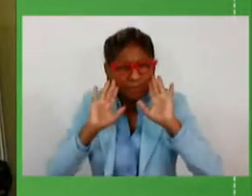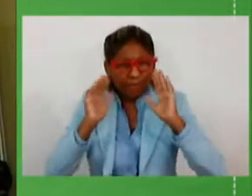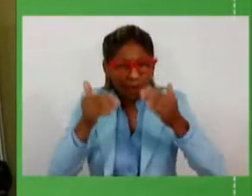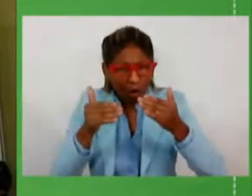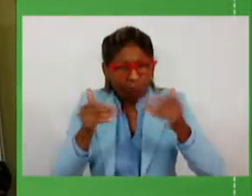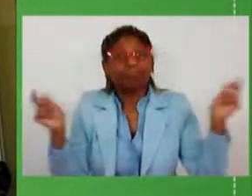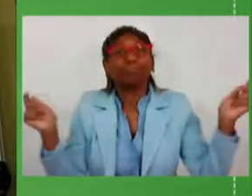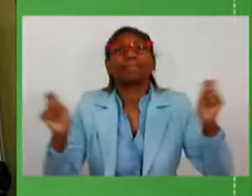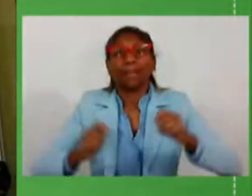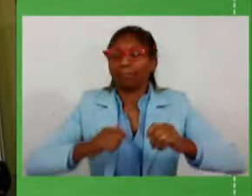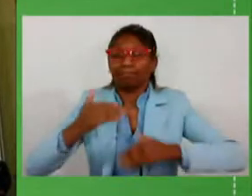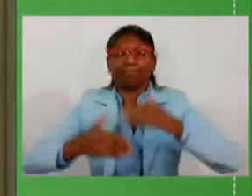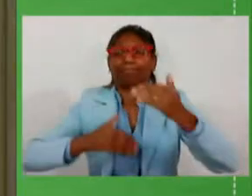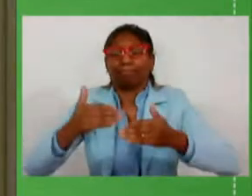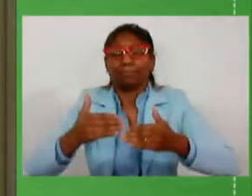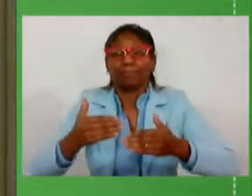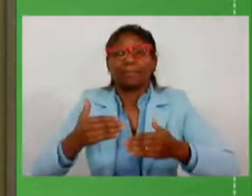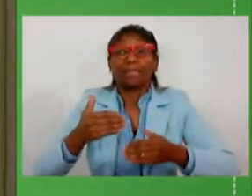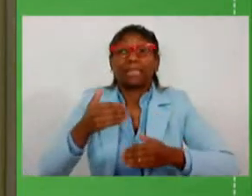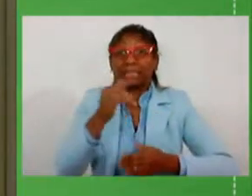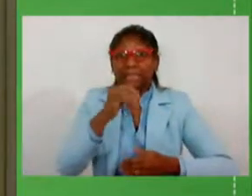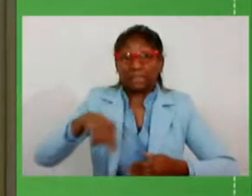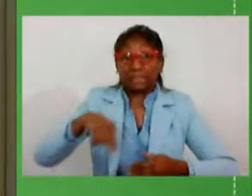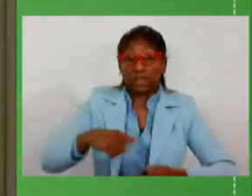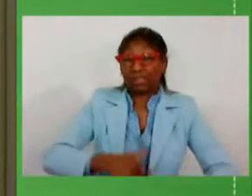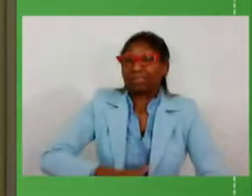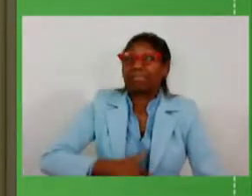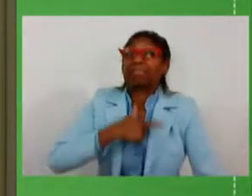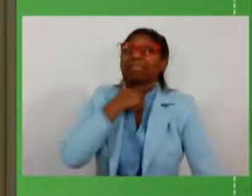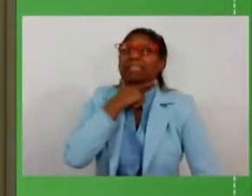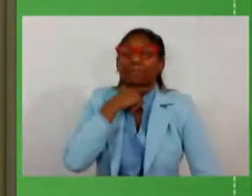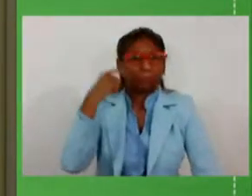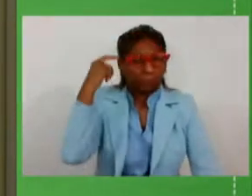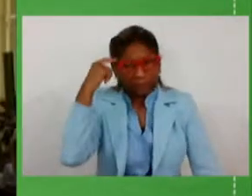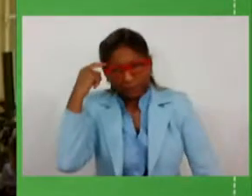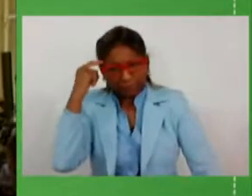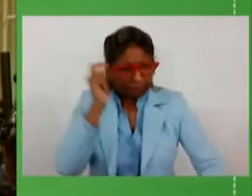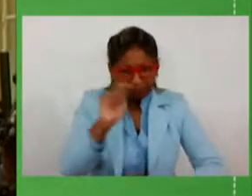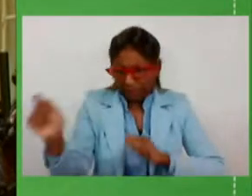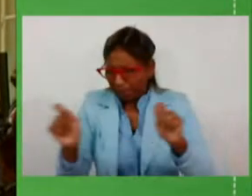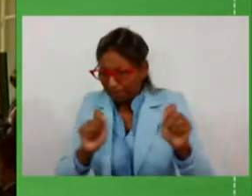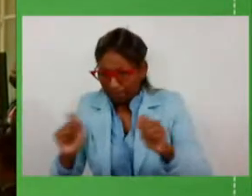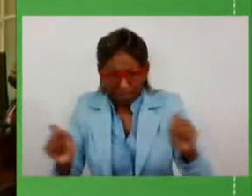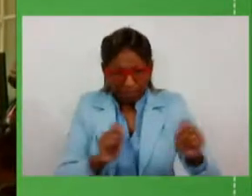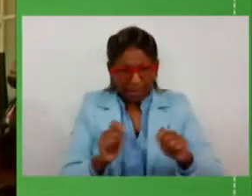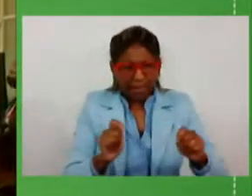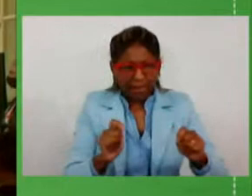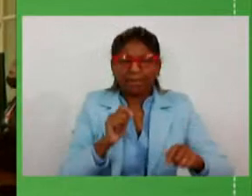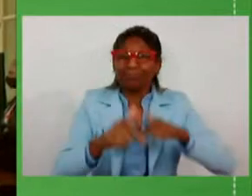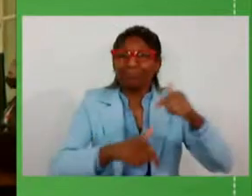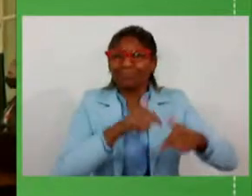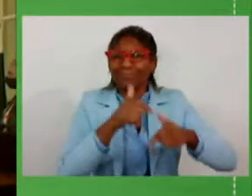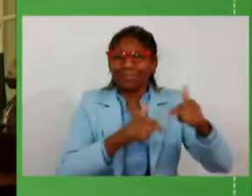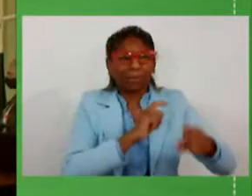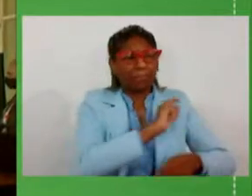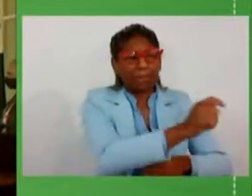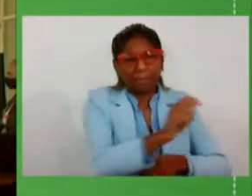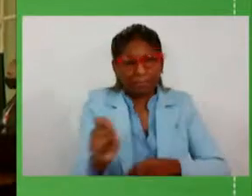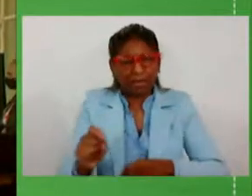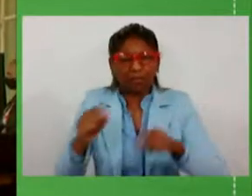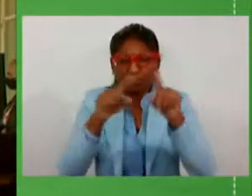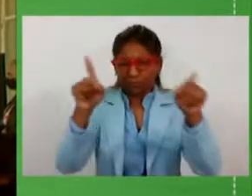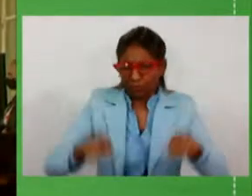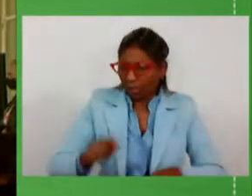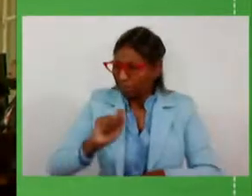necessidade de pagar as contas do mês, pelas pressões de pagar fornecedores, prestadores de serviços, próprios funcionários